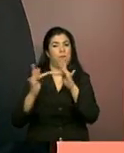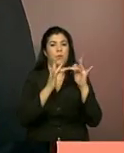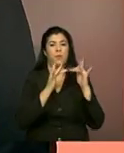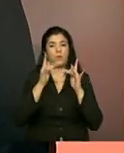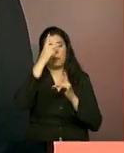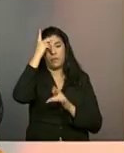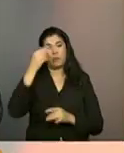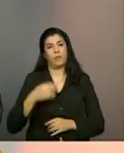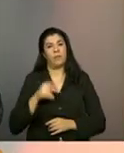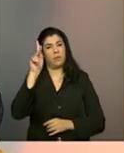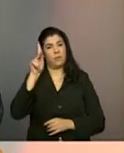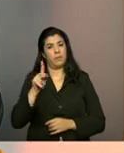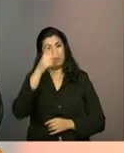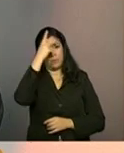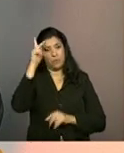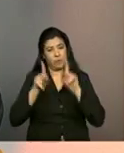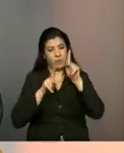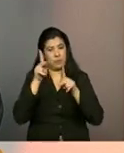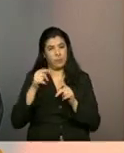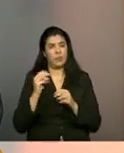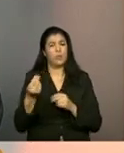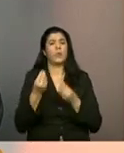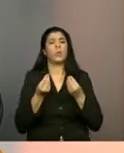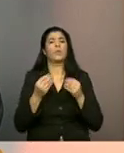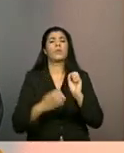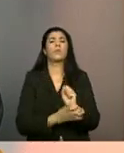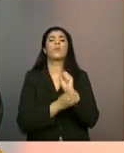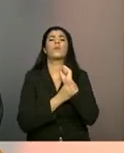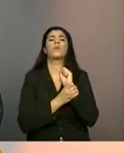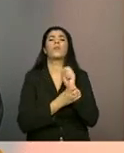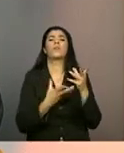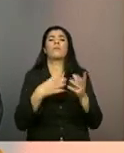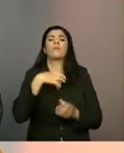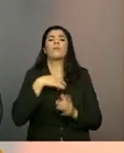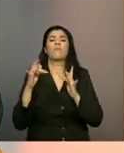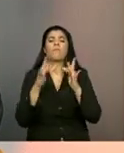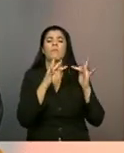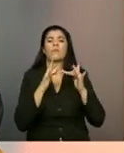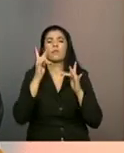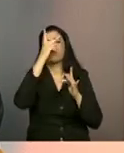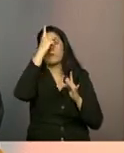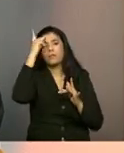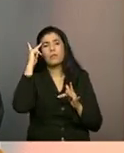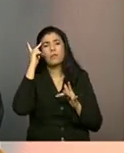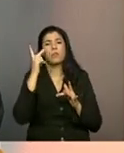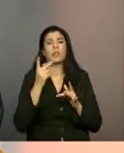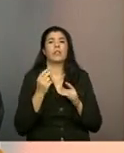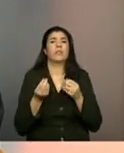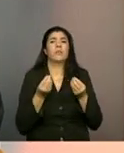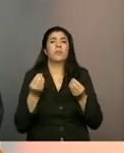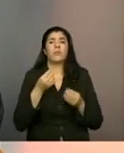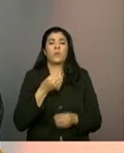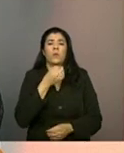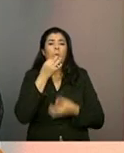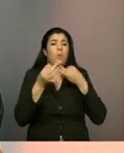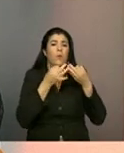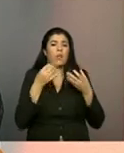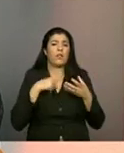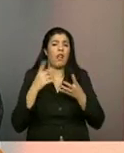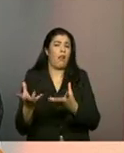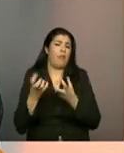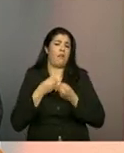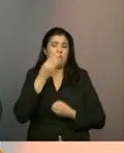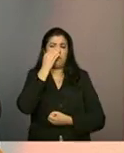E é aí que entra a segurança do convívio, né? Que é uma não, supõe aí uma não aceitação